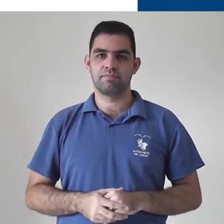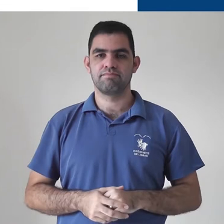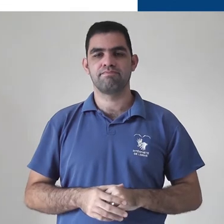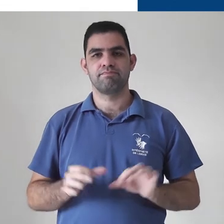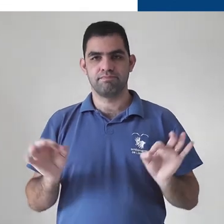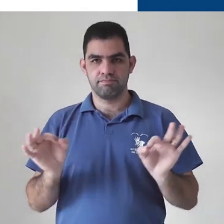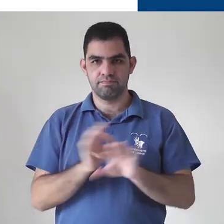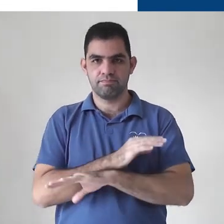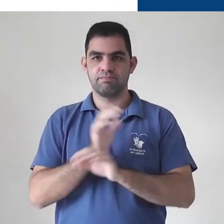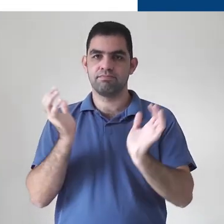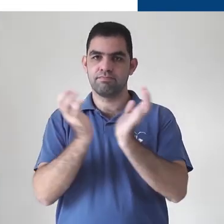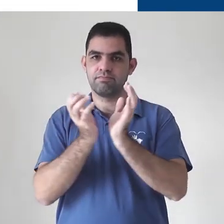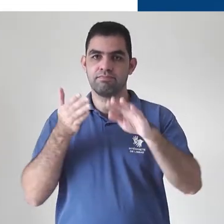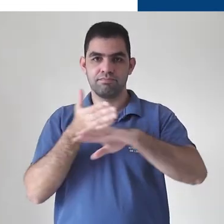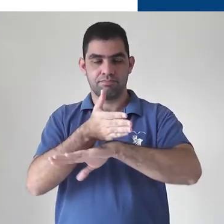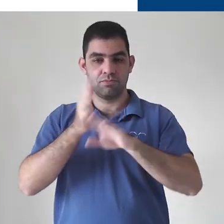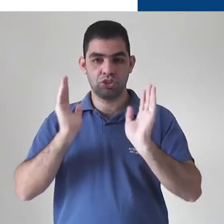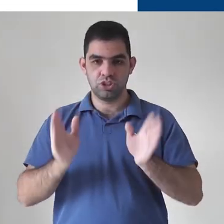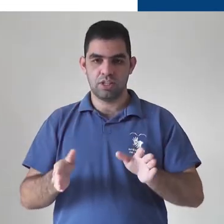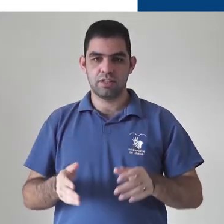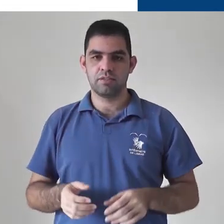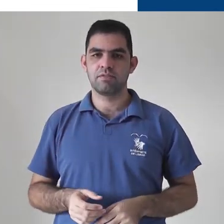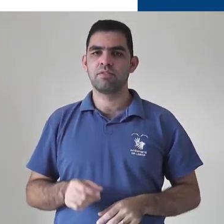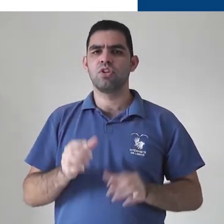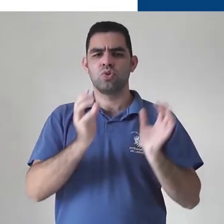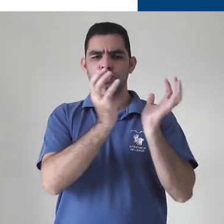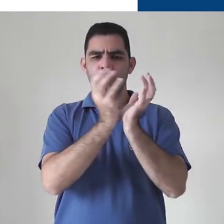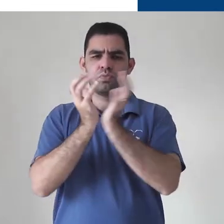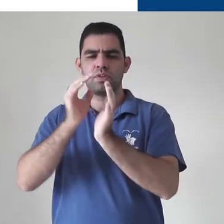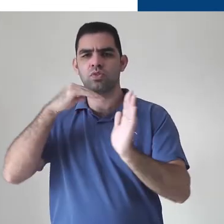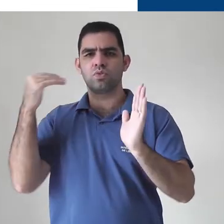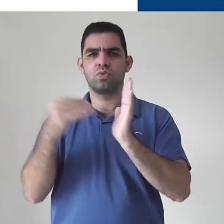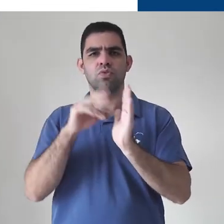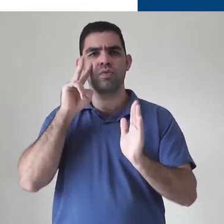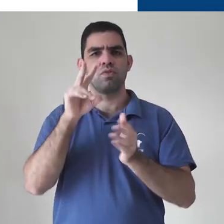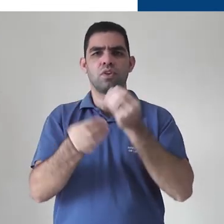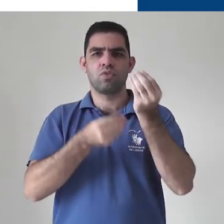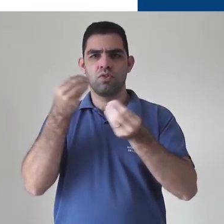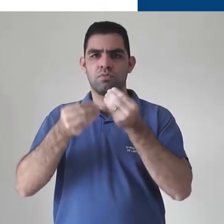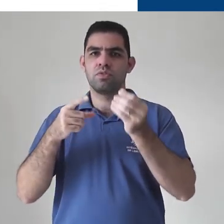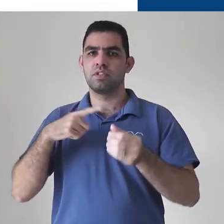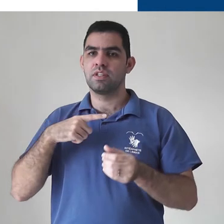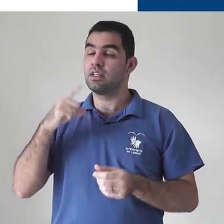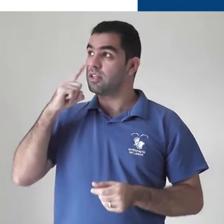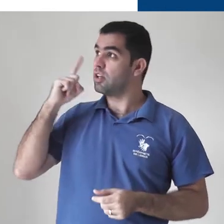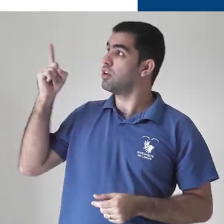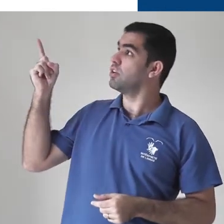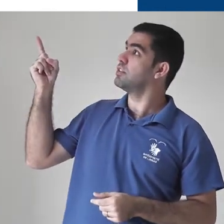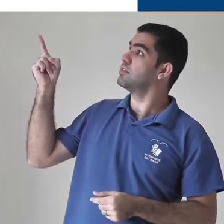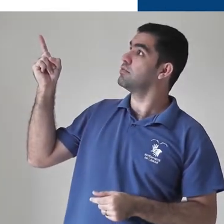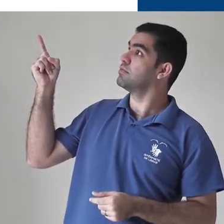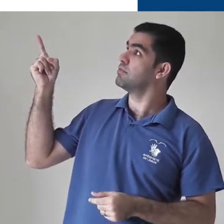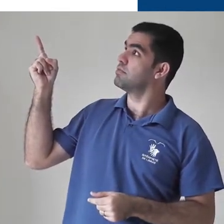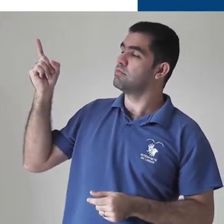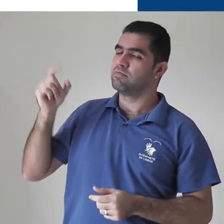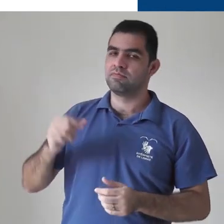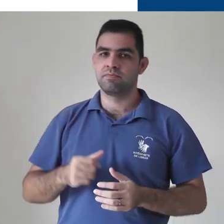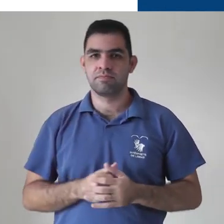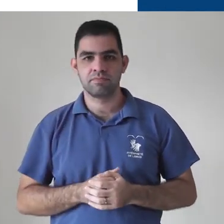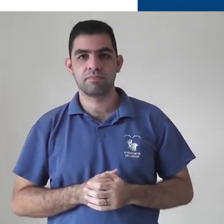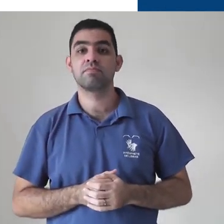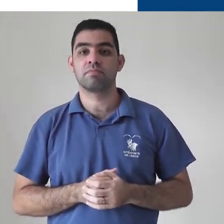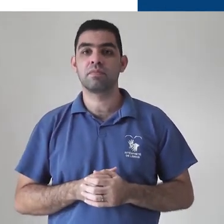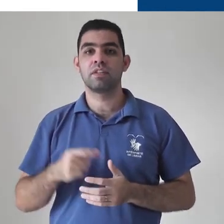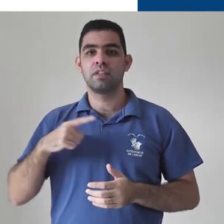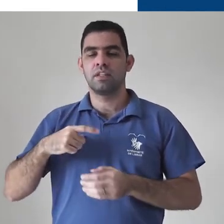Pronto, você entrou na turma. Para visualizar todas as suas turmas, podemos abrir o menu Sandwich no canto superior esquerdo.